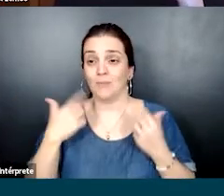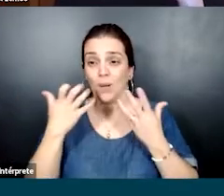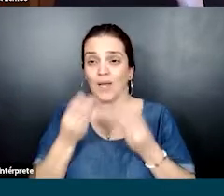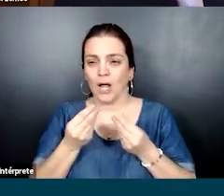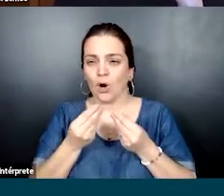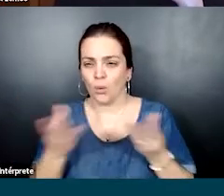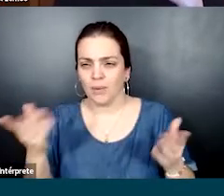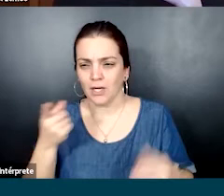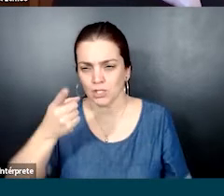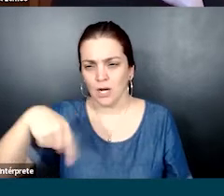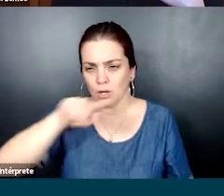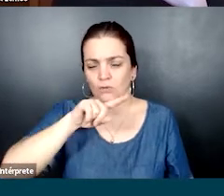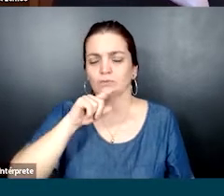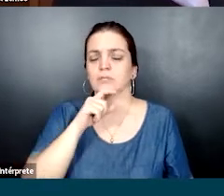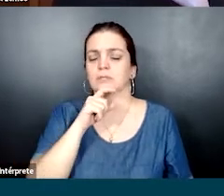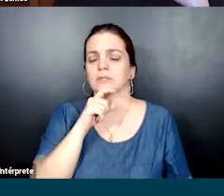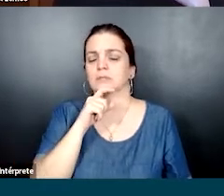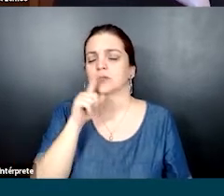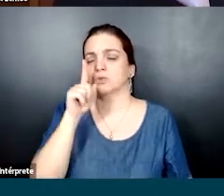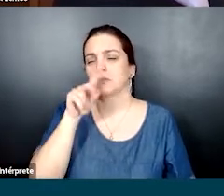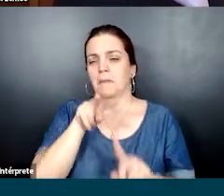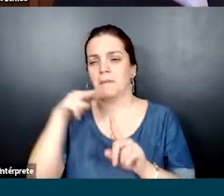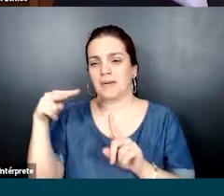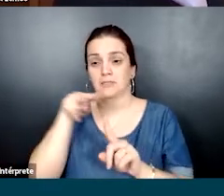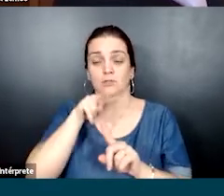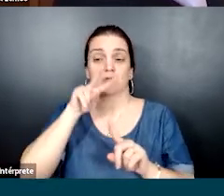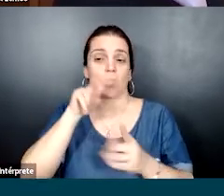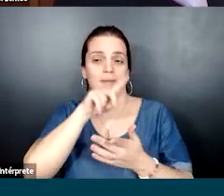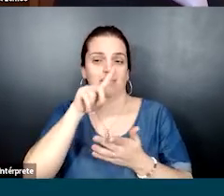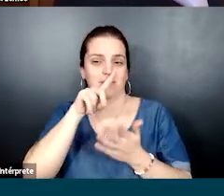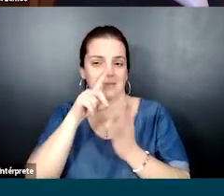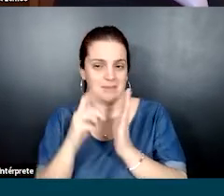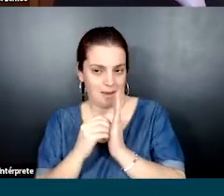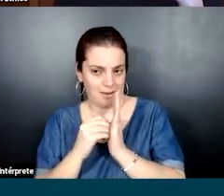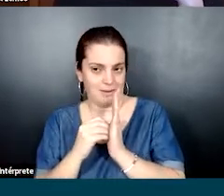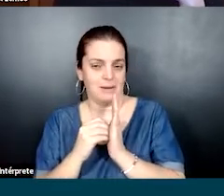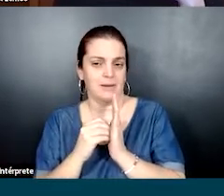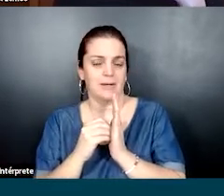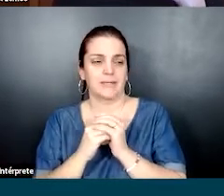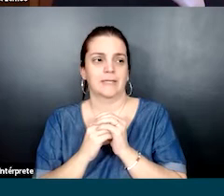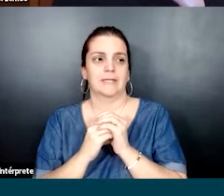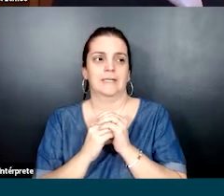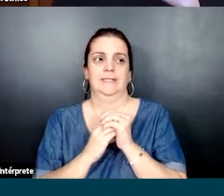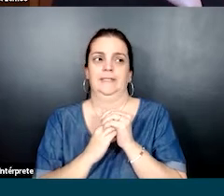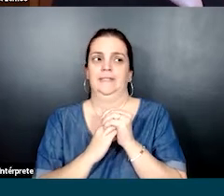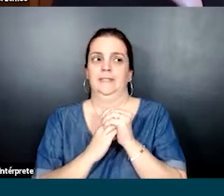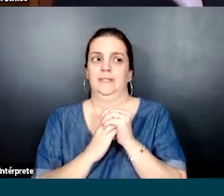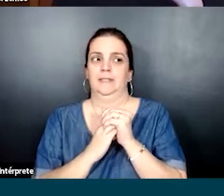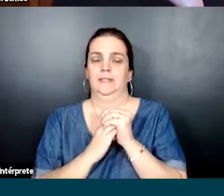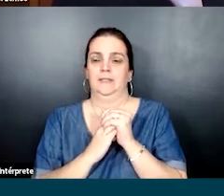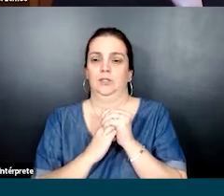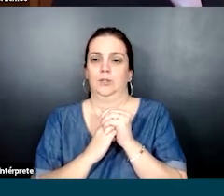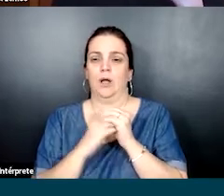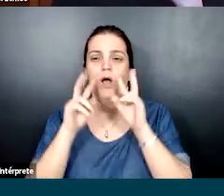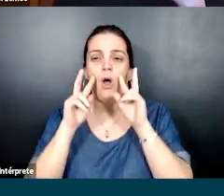queria compartilhar com vocês um ponto de vista especificamente sobre o design, assim. É muito